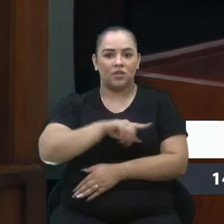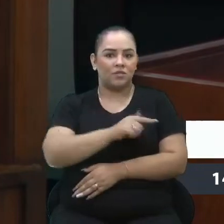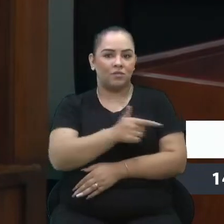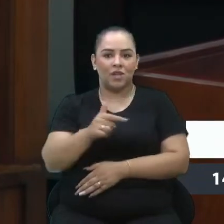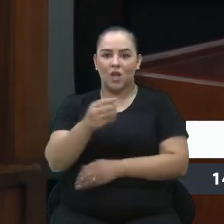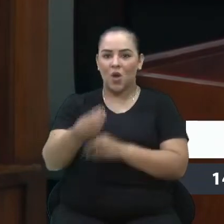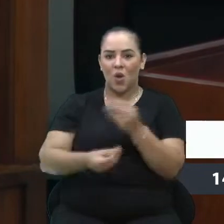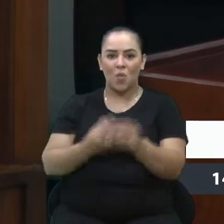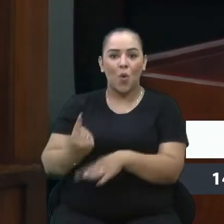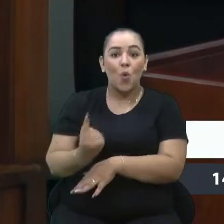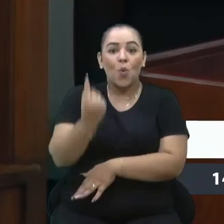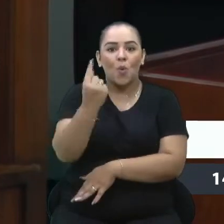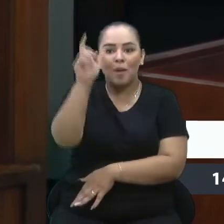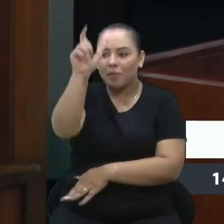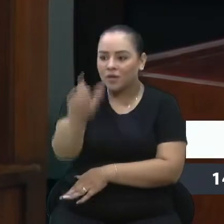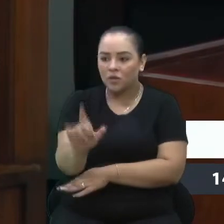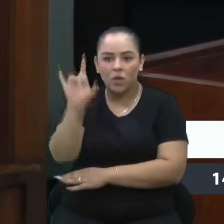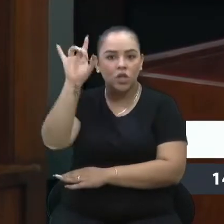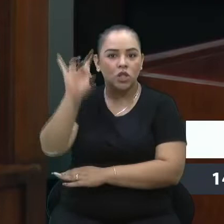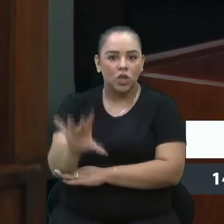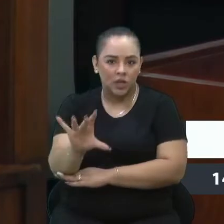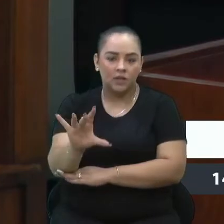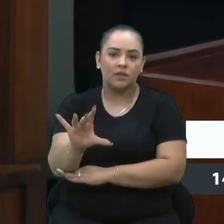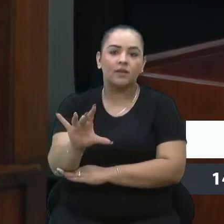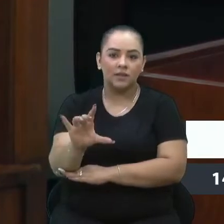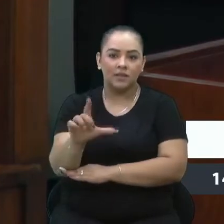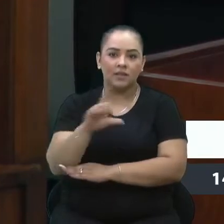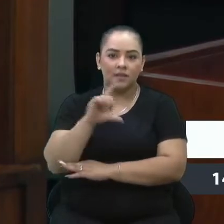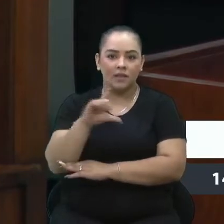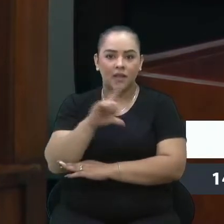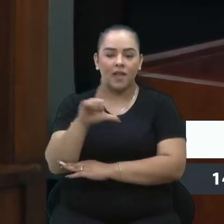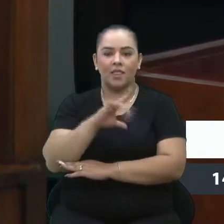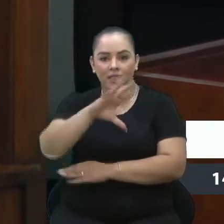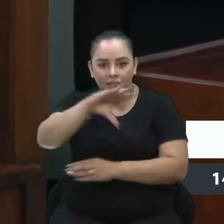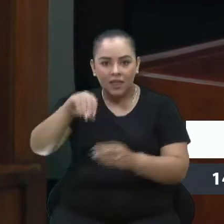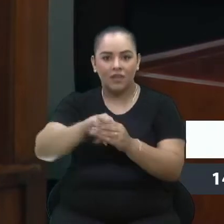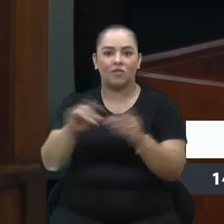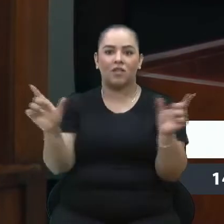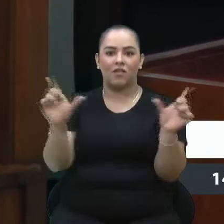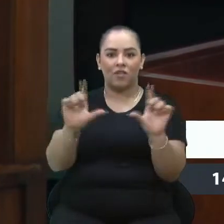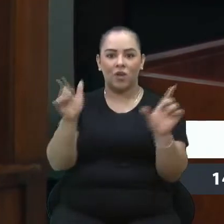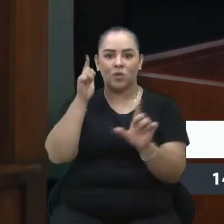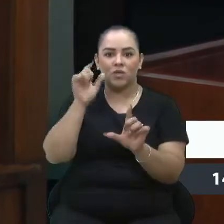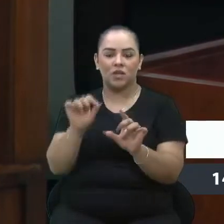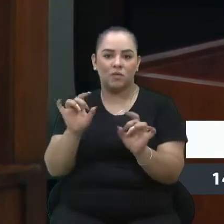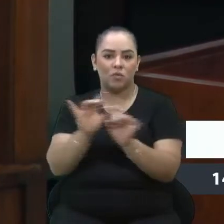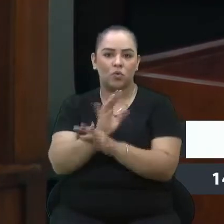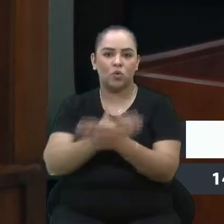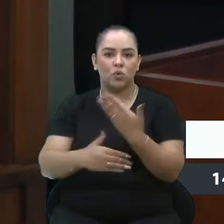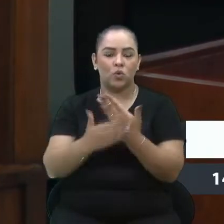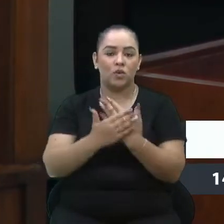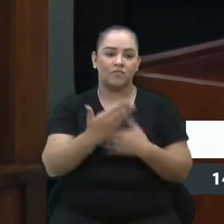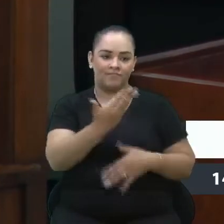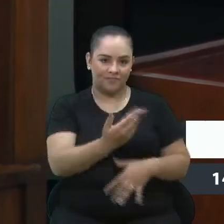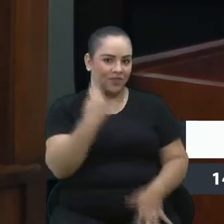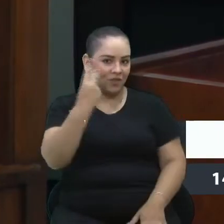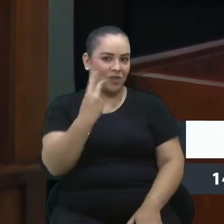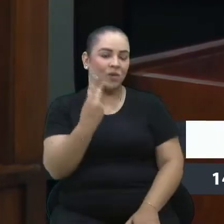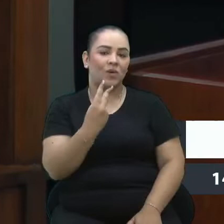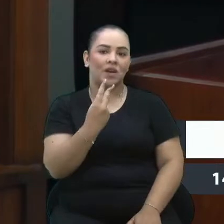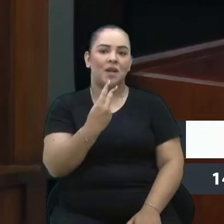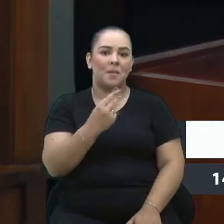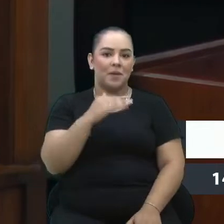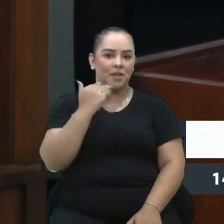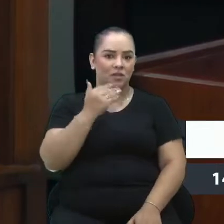pessoa apenas, que está lotada na TV, poder dar conta, e aqui nós temos a vereadora Marisol, que já trabalhou em TV,